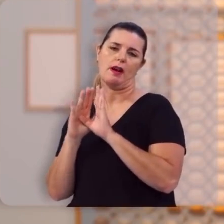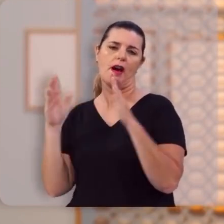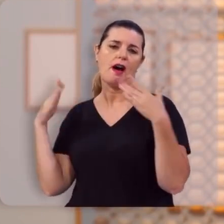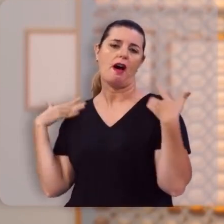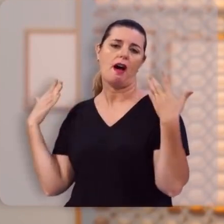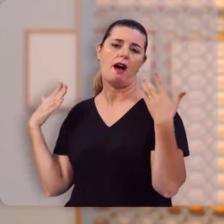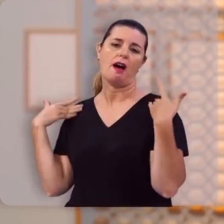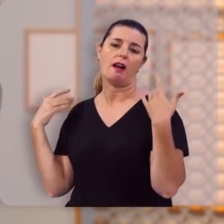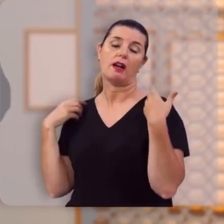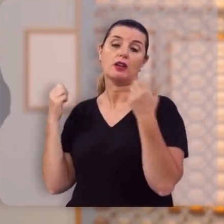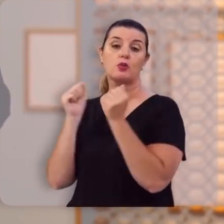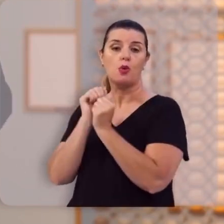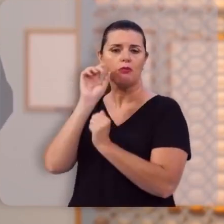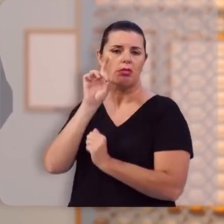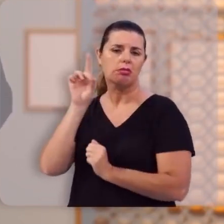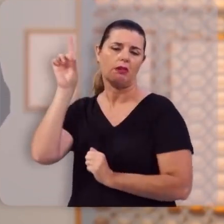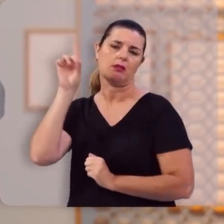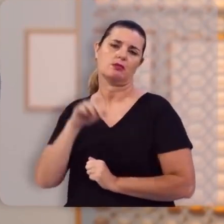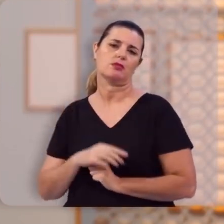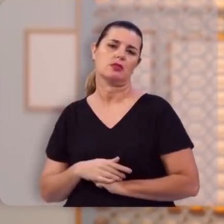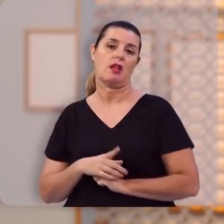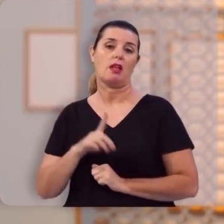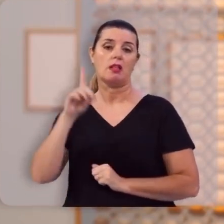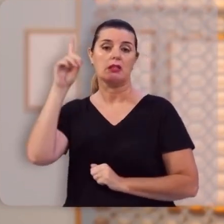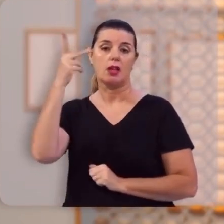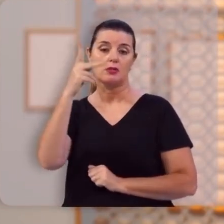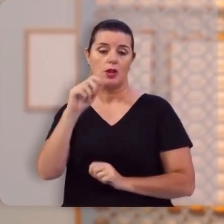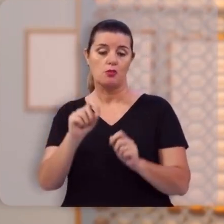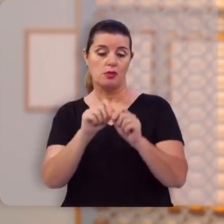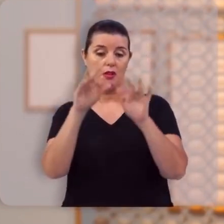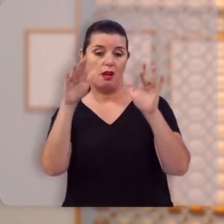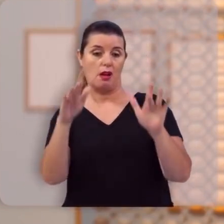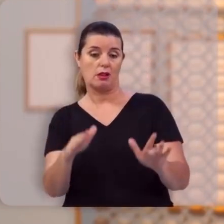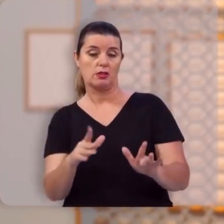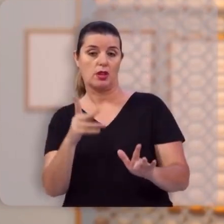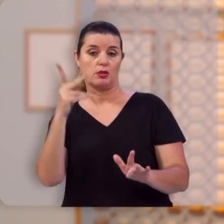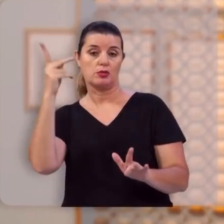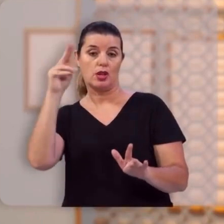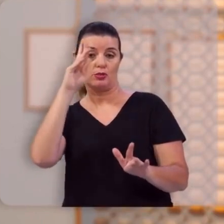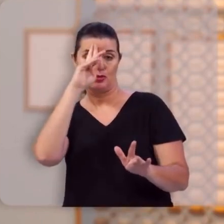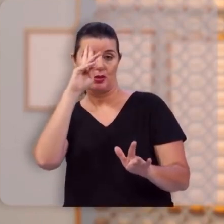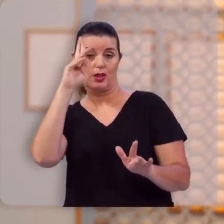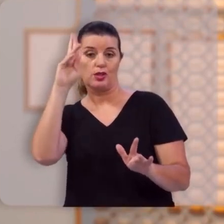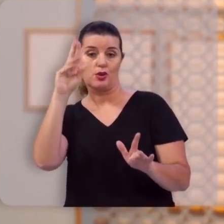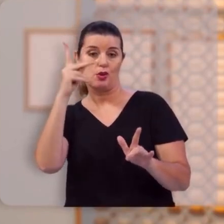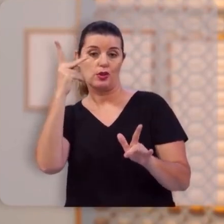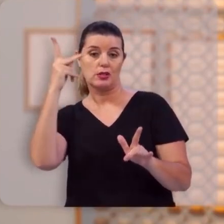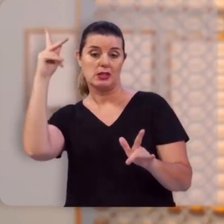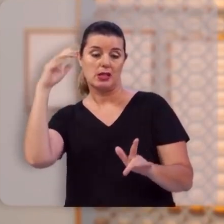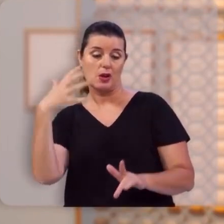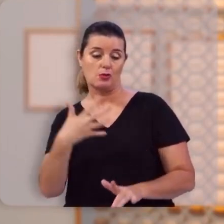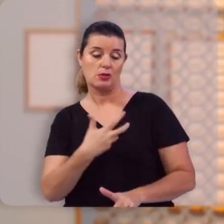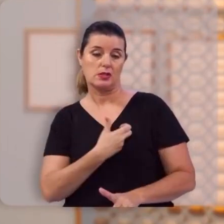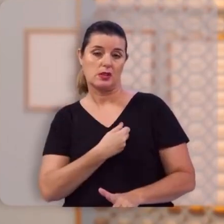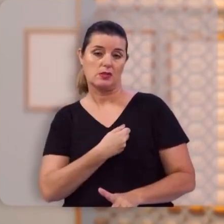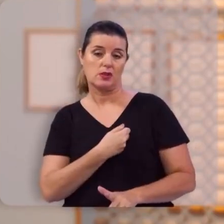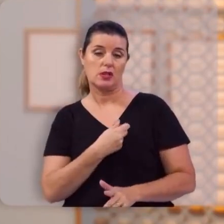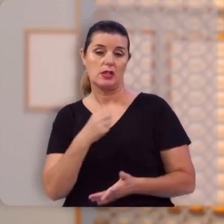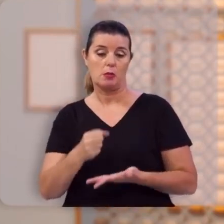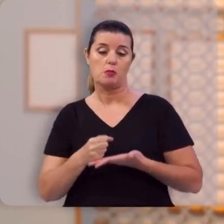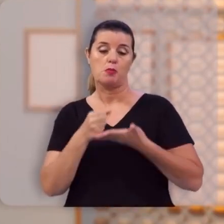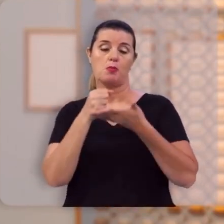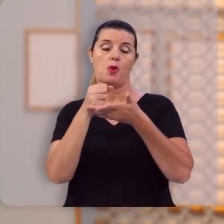alegrar em Deus ele é o seu criador ele é o seu redentor ele é o seu